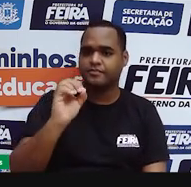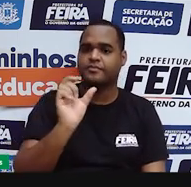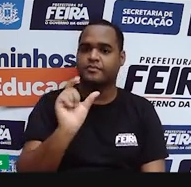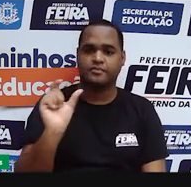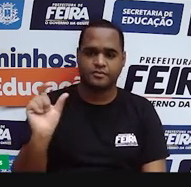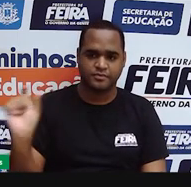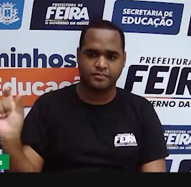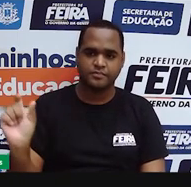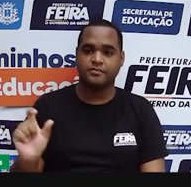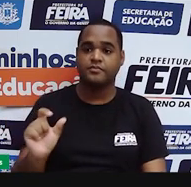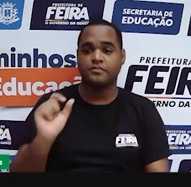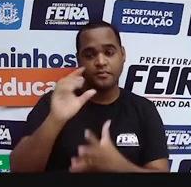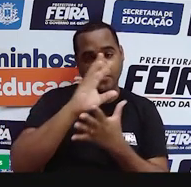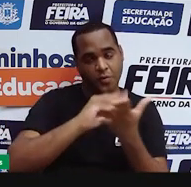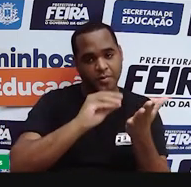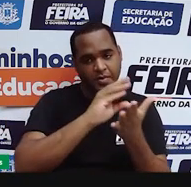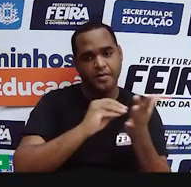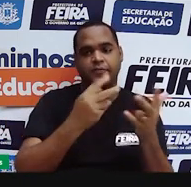copiar mais coisas.